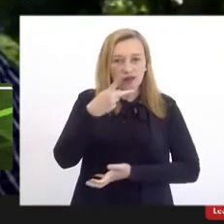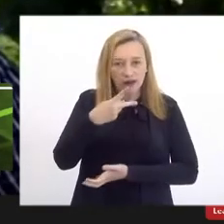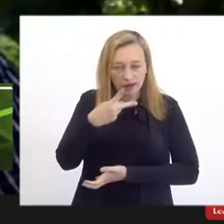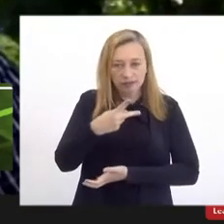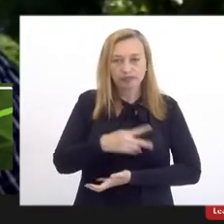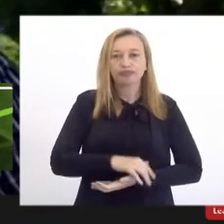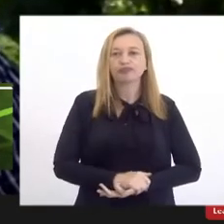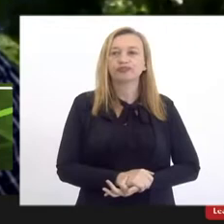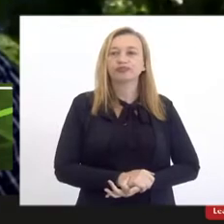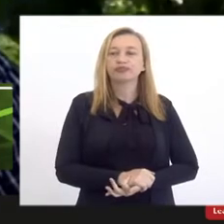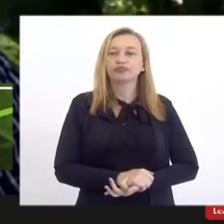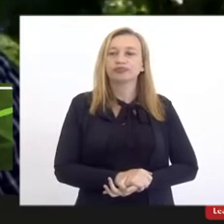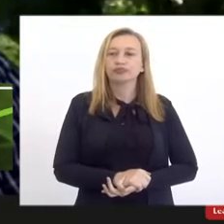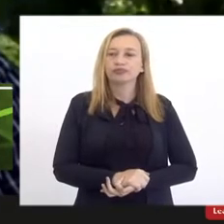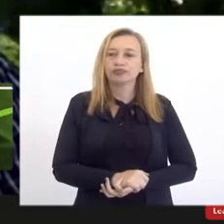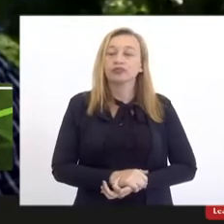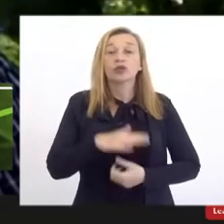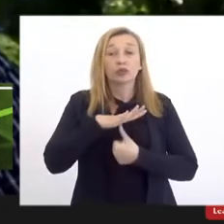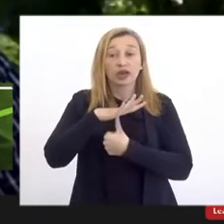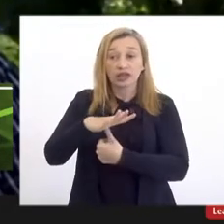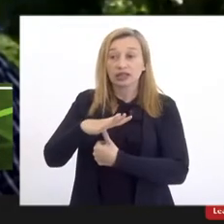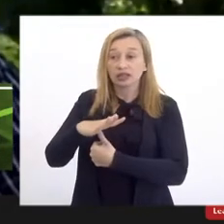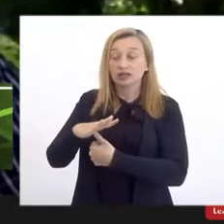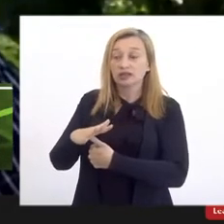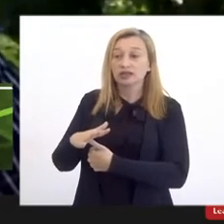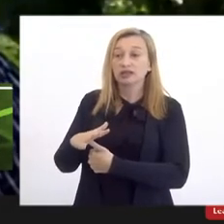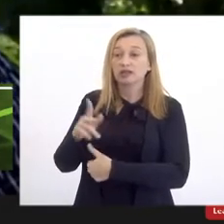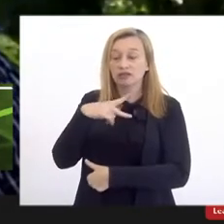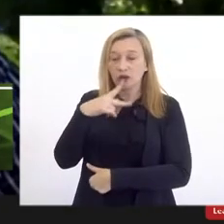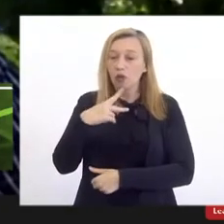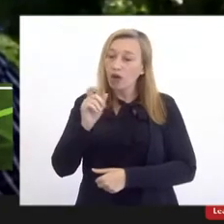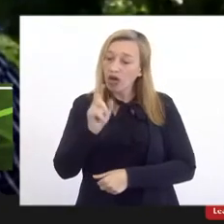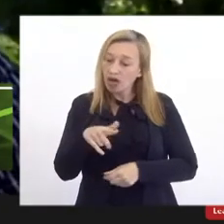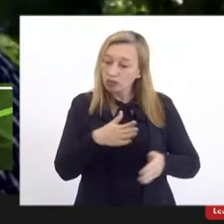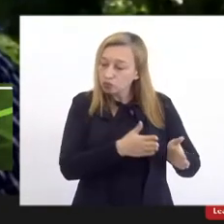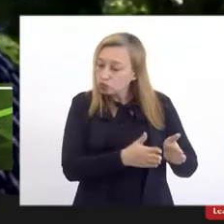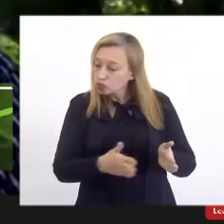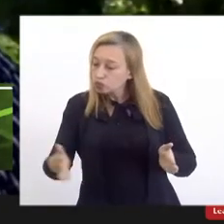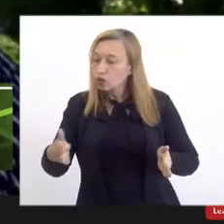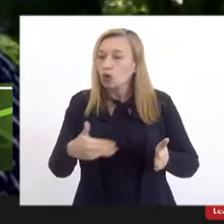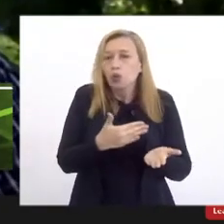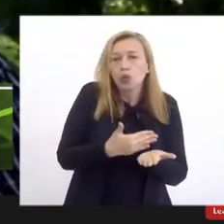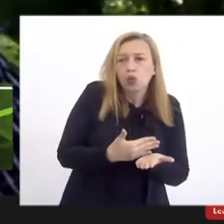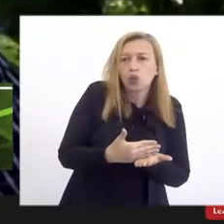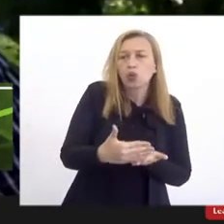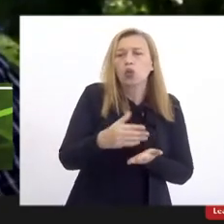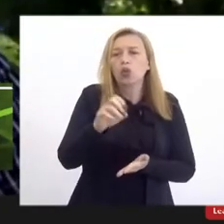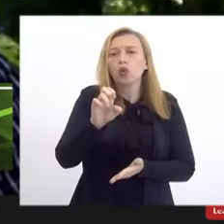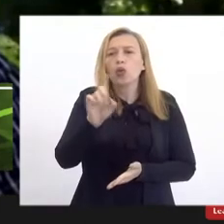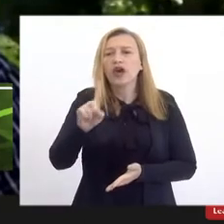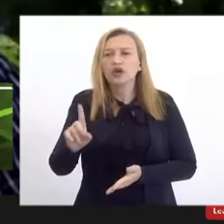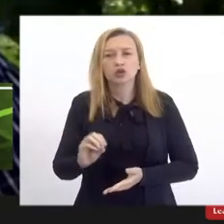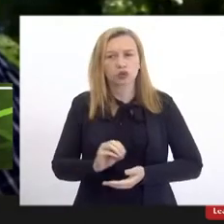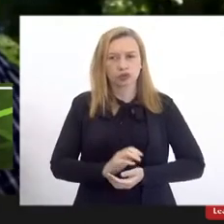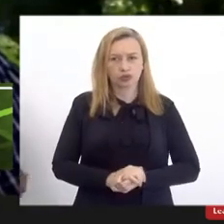como a magnífica reitora falou, esse processo foi um processo que começou na UESO.